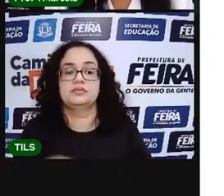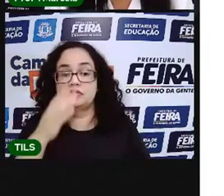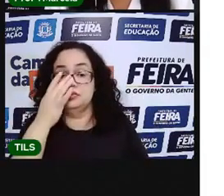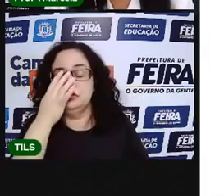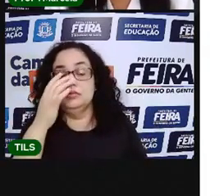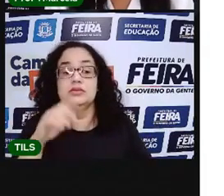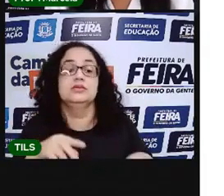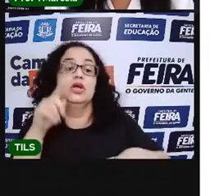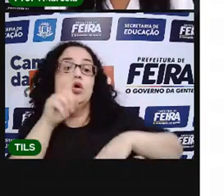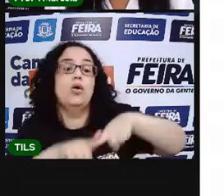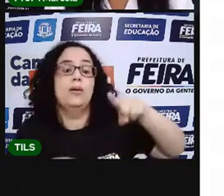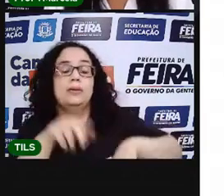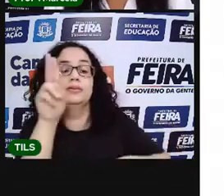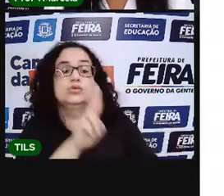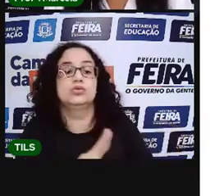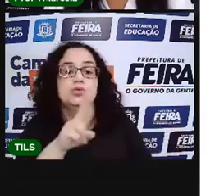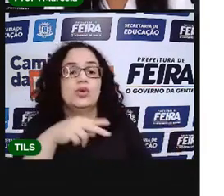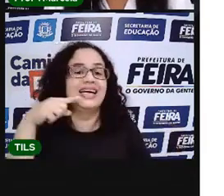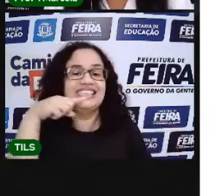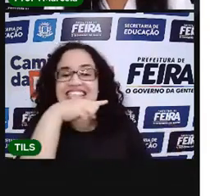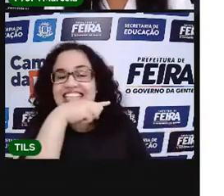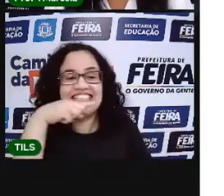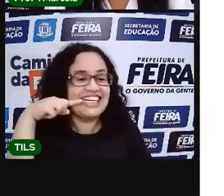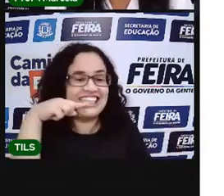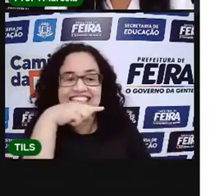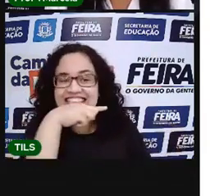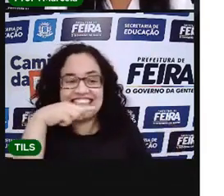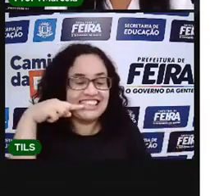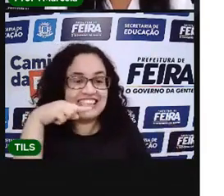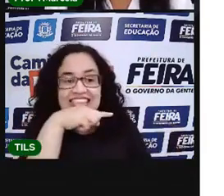Objetos que utilizamos para escovar os dentes.